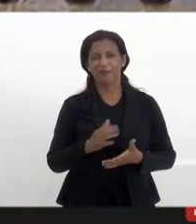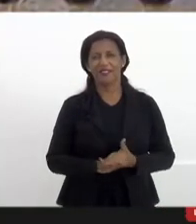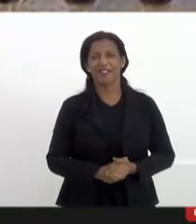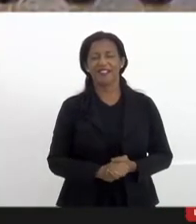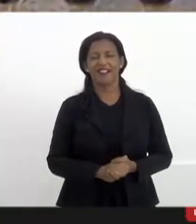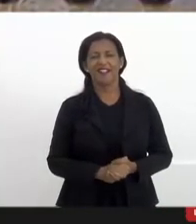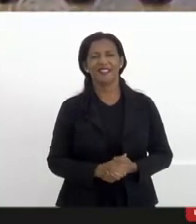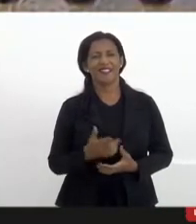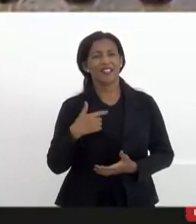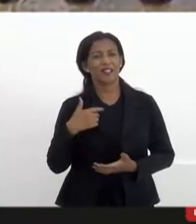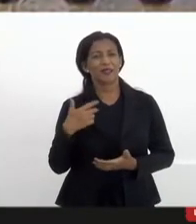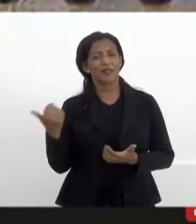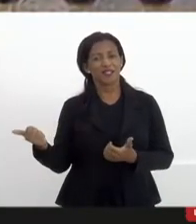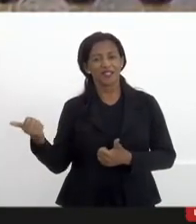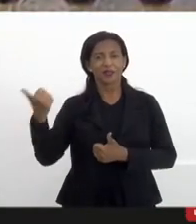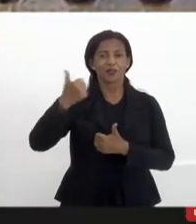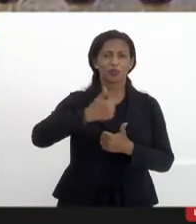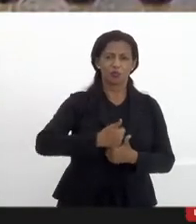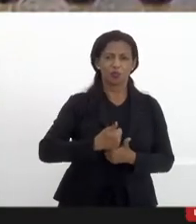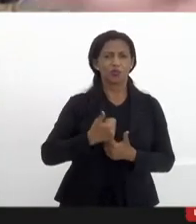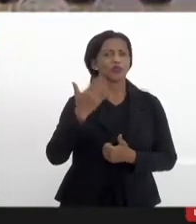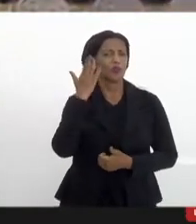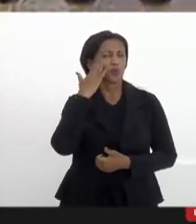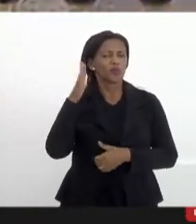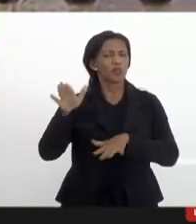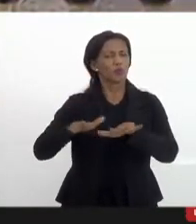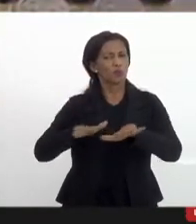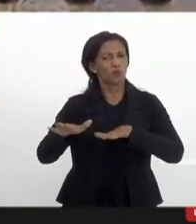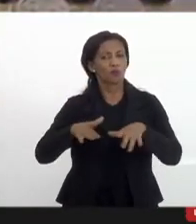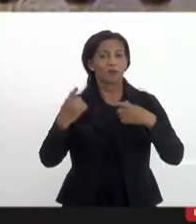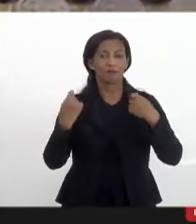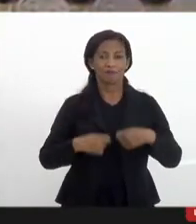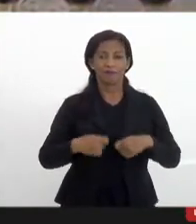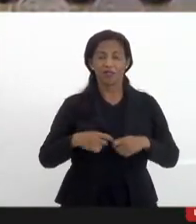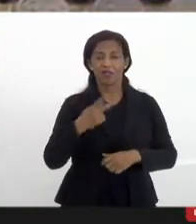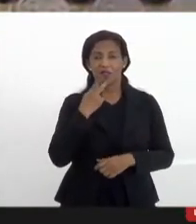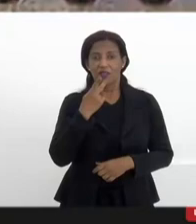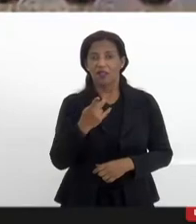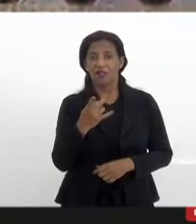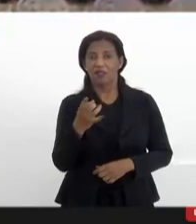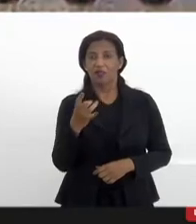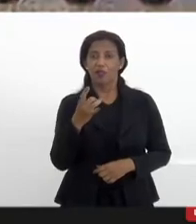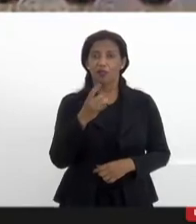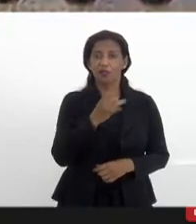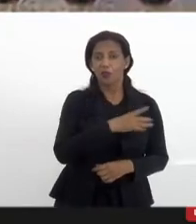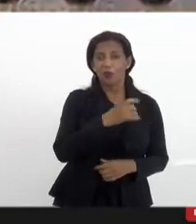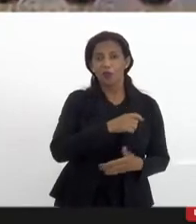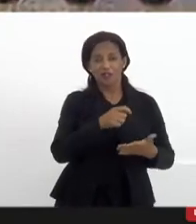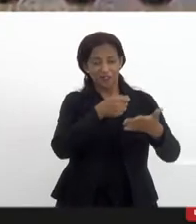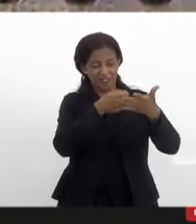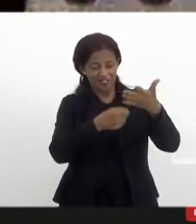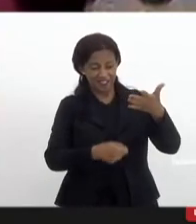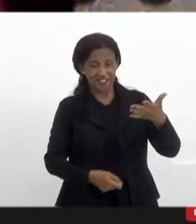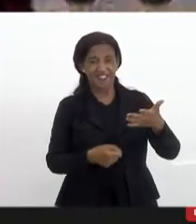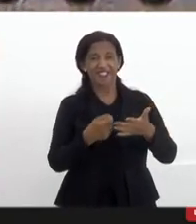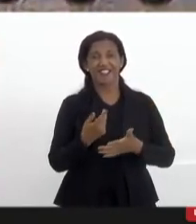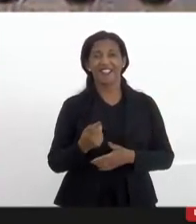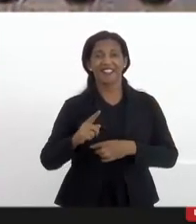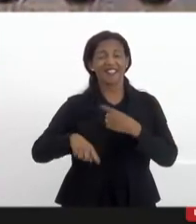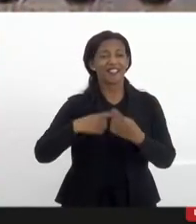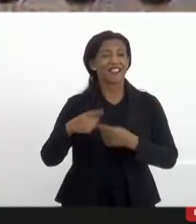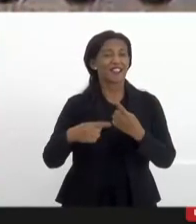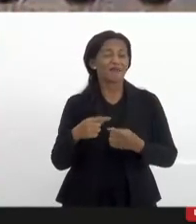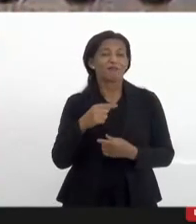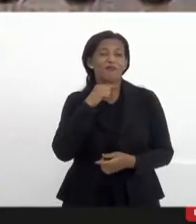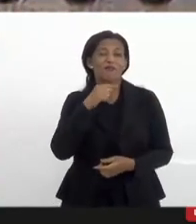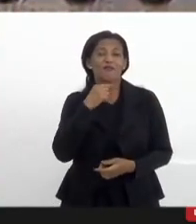Evandro e ao Miramar porque eu sei o quanto o movimento tem necessidade de falar mas eu estou com medo de virem 500 inscrições e depois eu